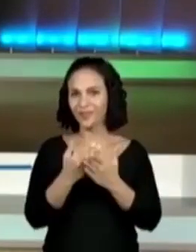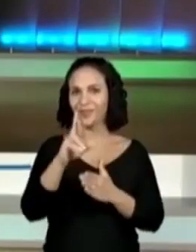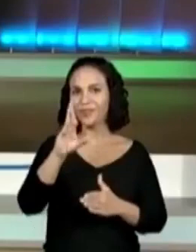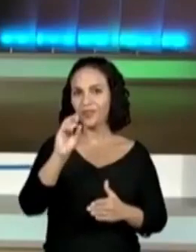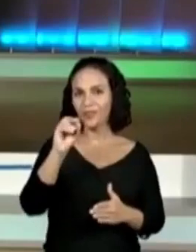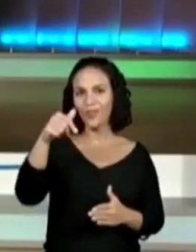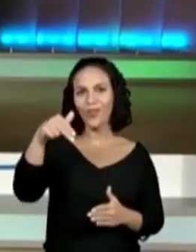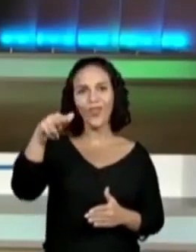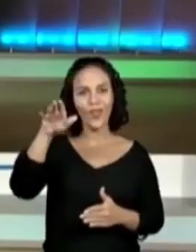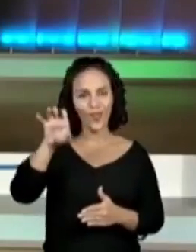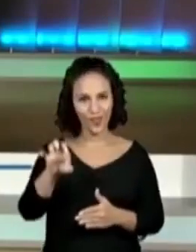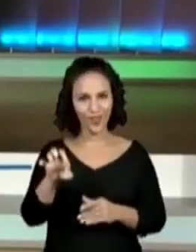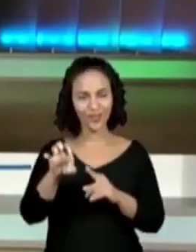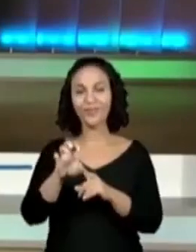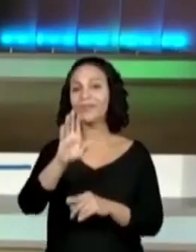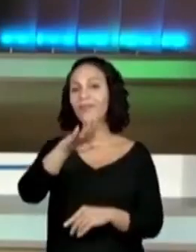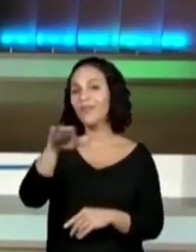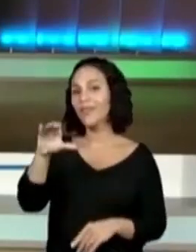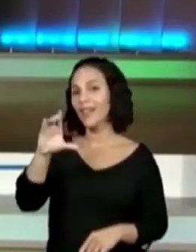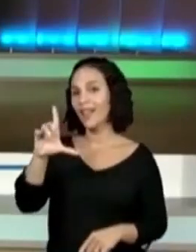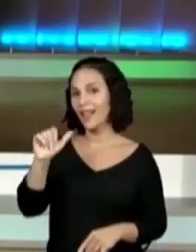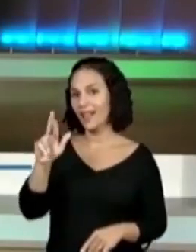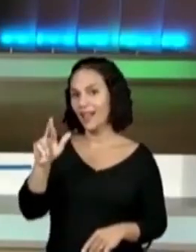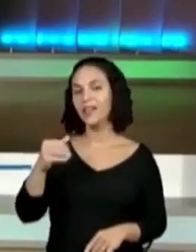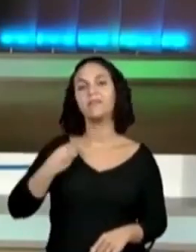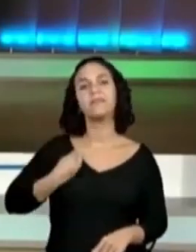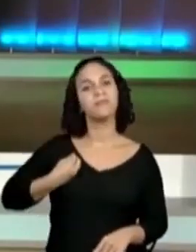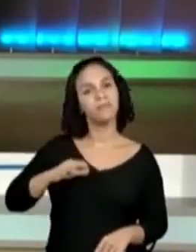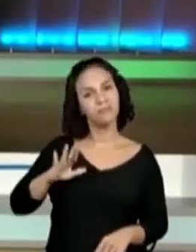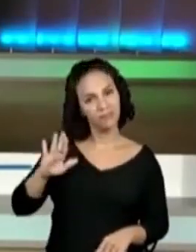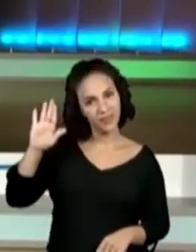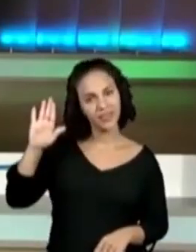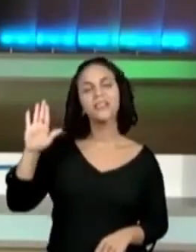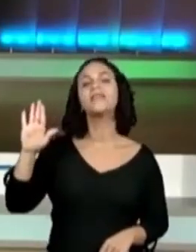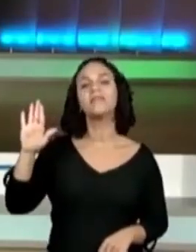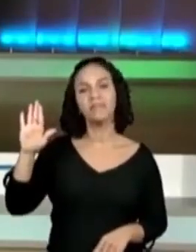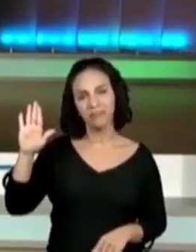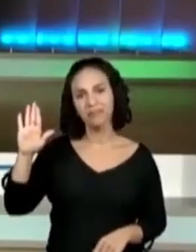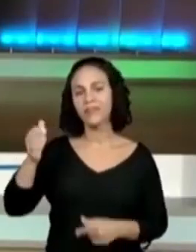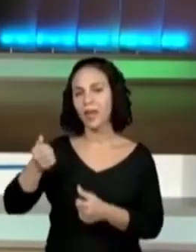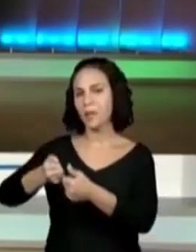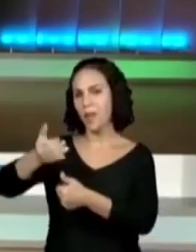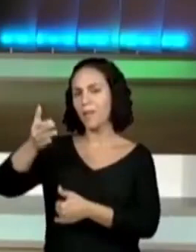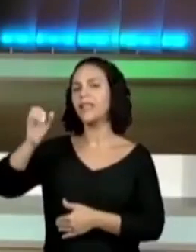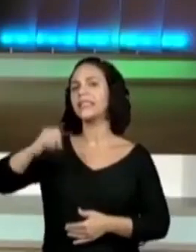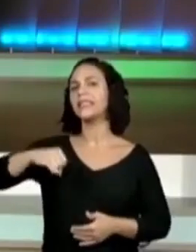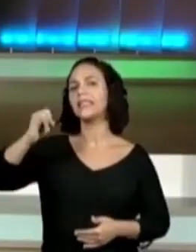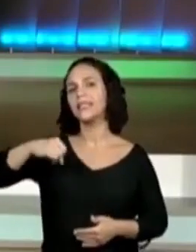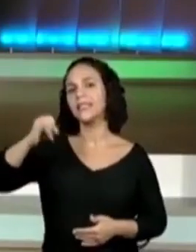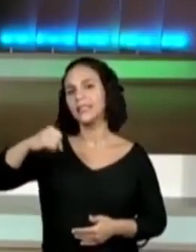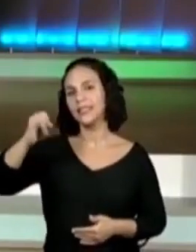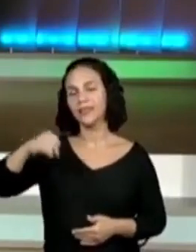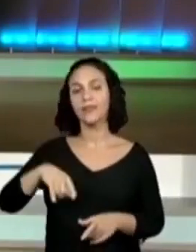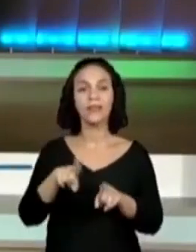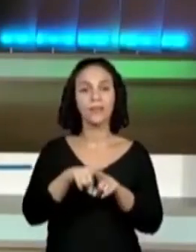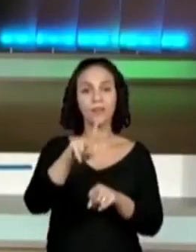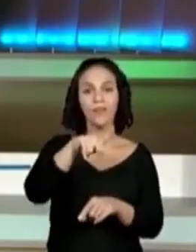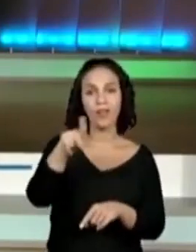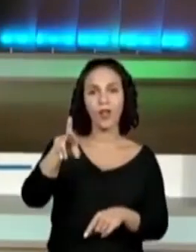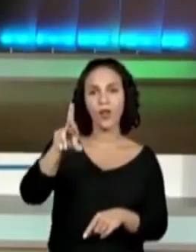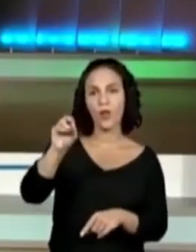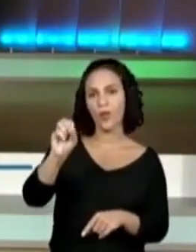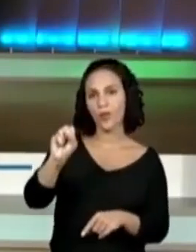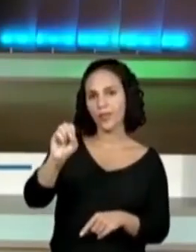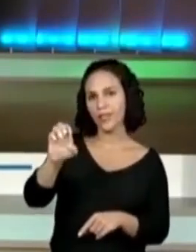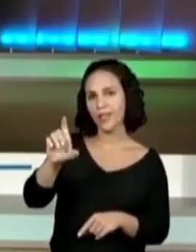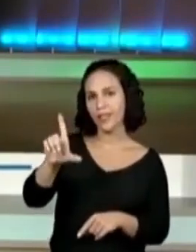Itacoaquecetuba, aluna Clara, presente. O pessoal falando que sim. Que muita gente, a professora Roseli falou que